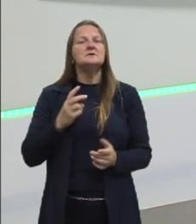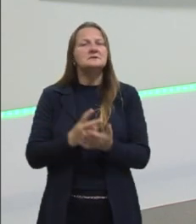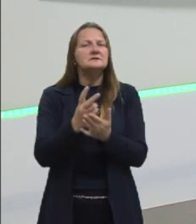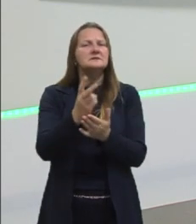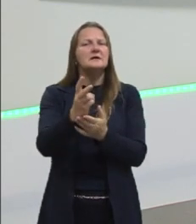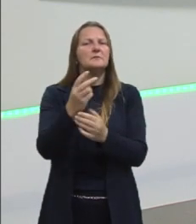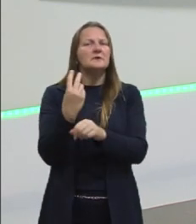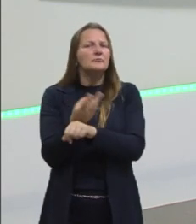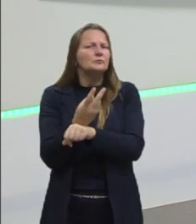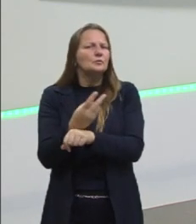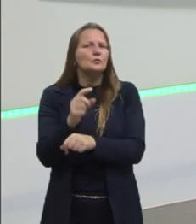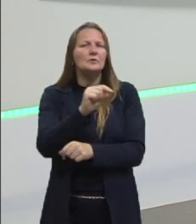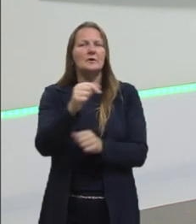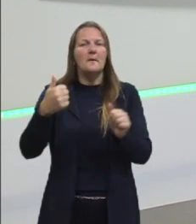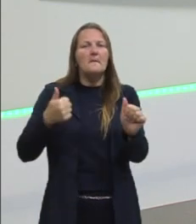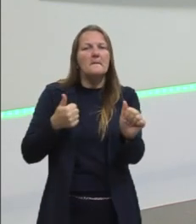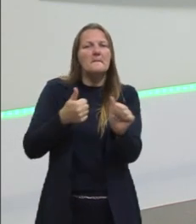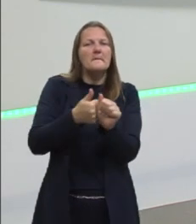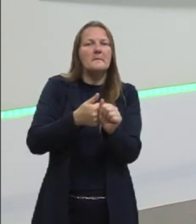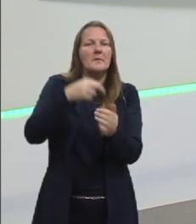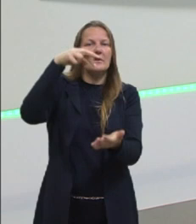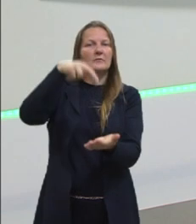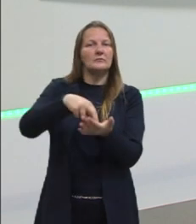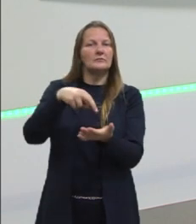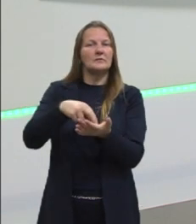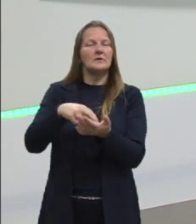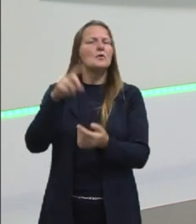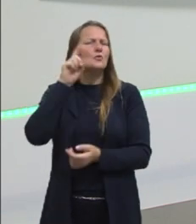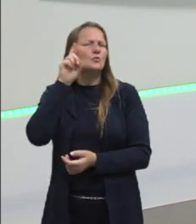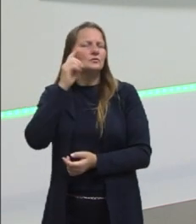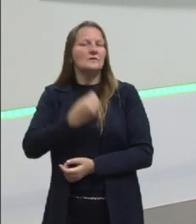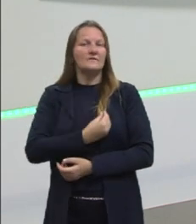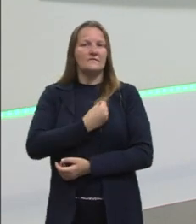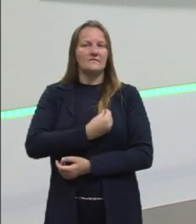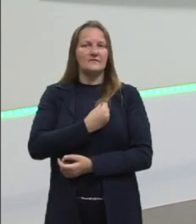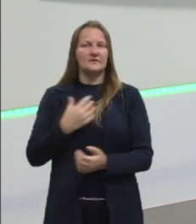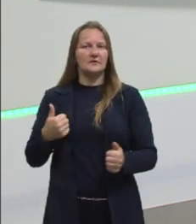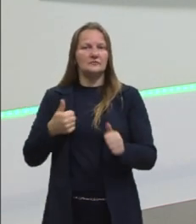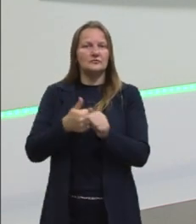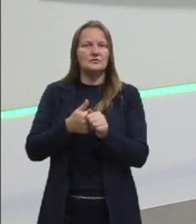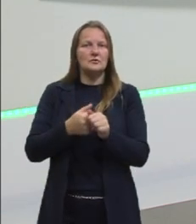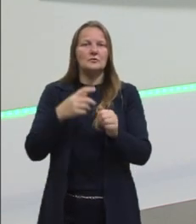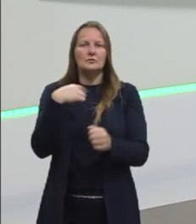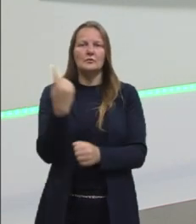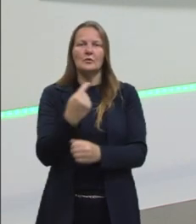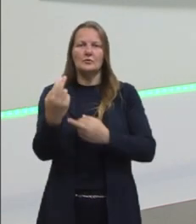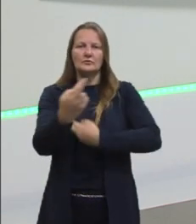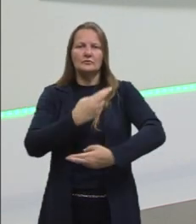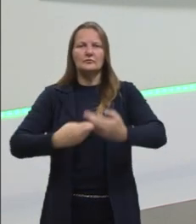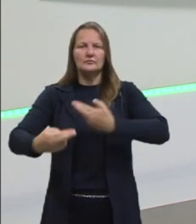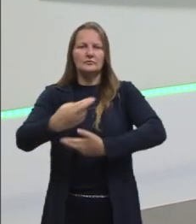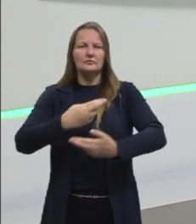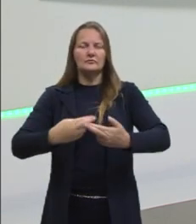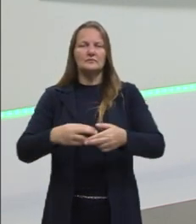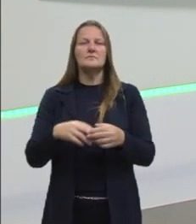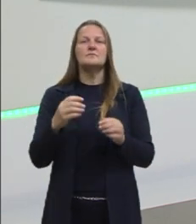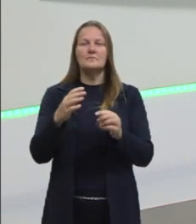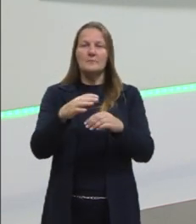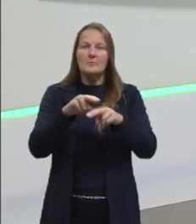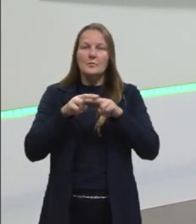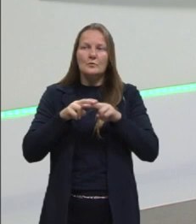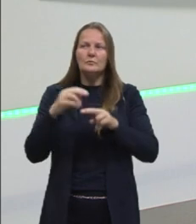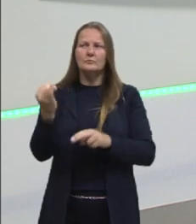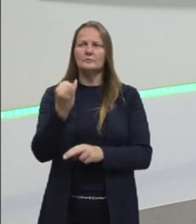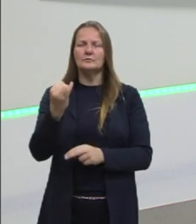busca aproximar da realidade, do cotidiano, algo que a gente já está envolvido. E aí sim, abordando